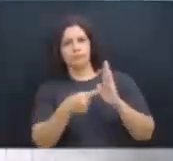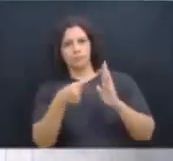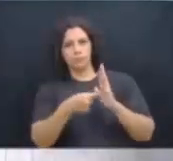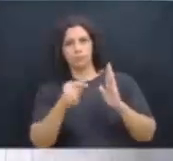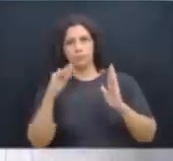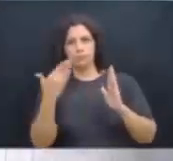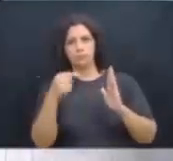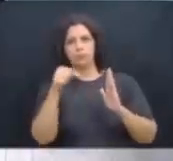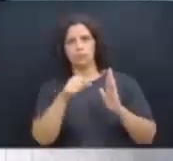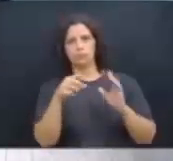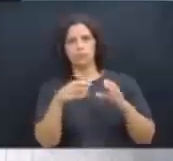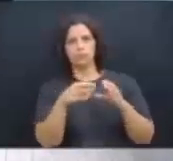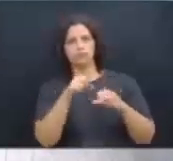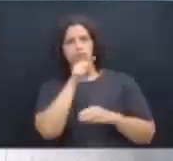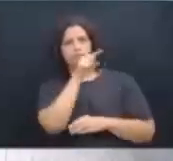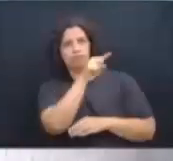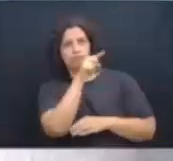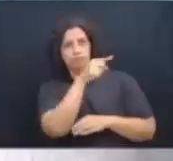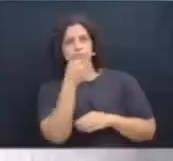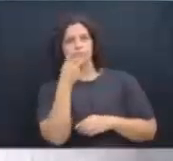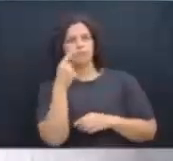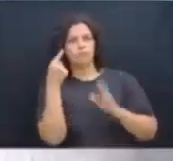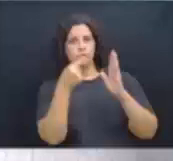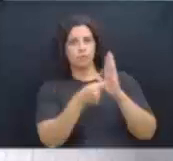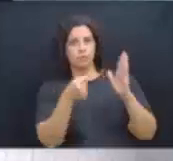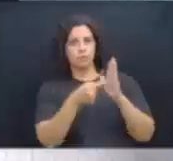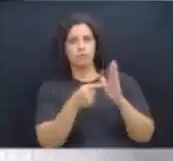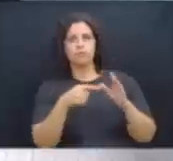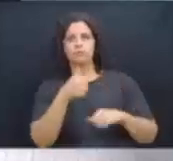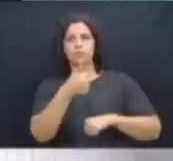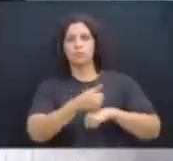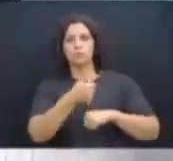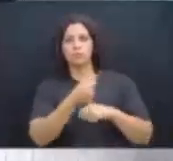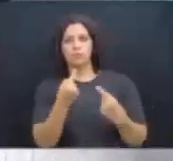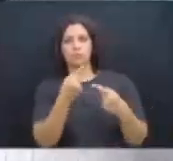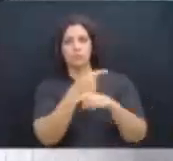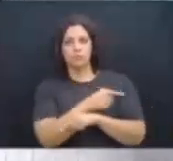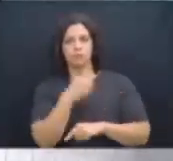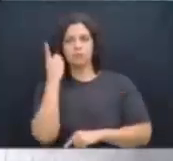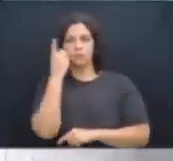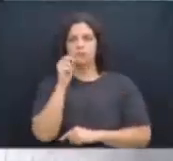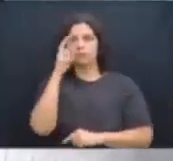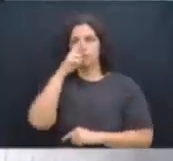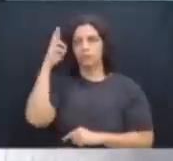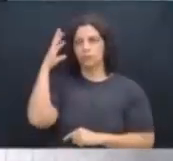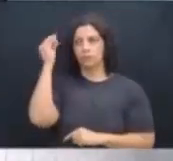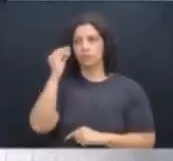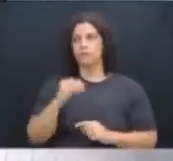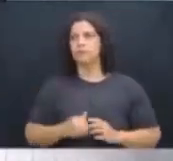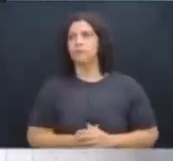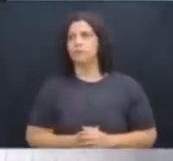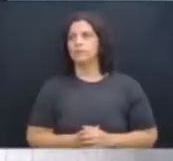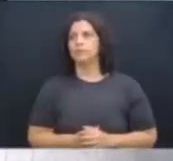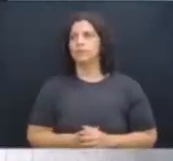feita da tribuna do lado de lá pelo nosso líder da oposição, o deputado Requião Filho,